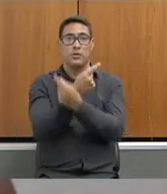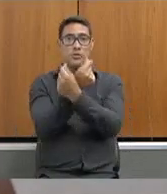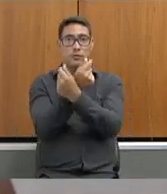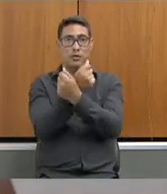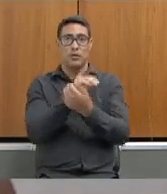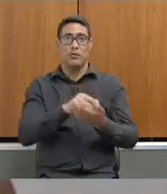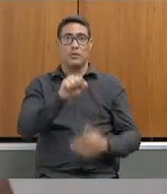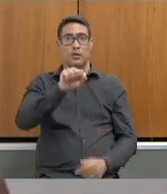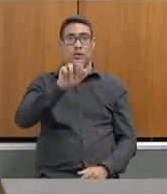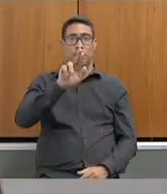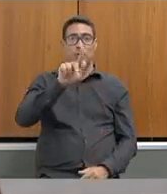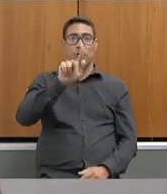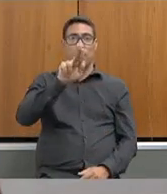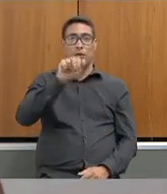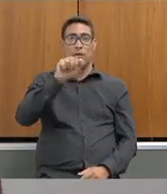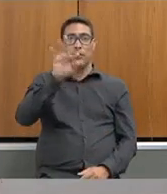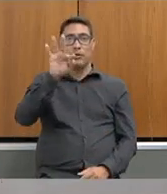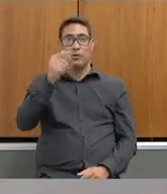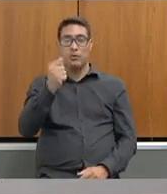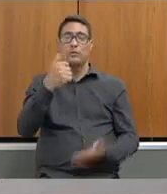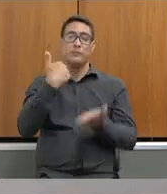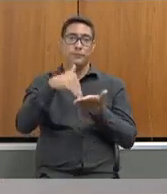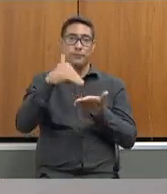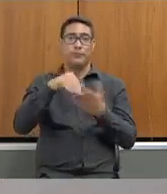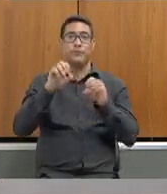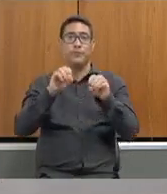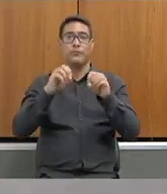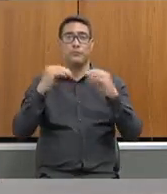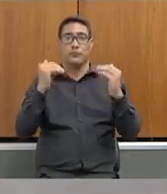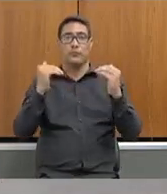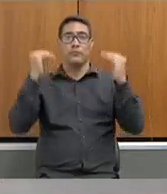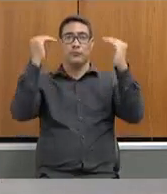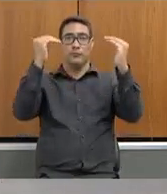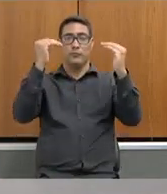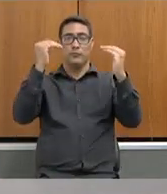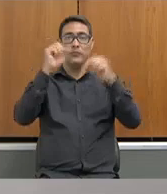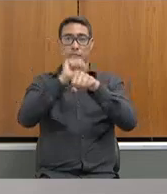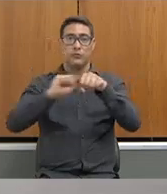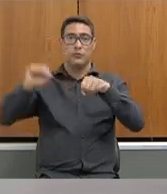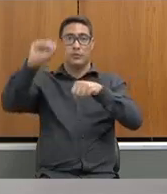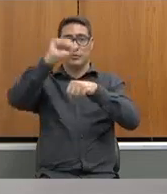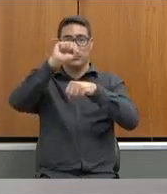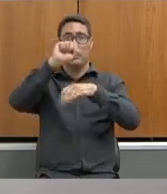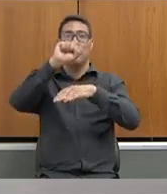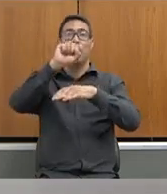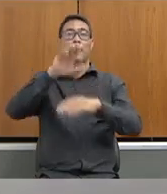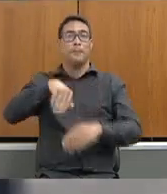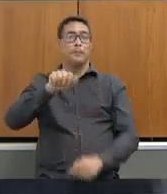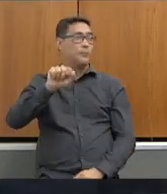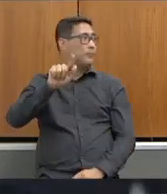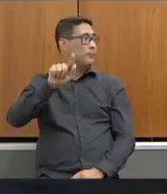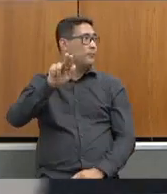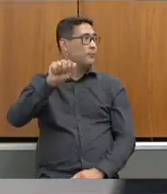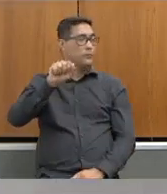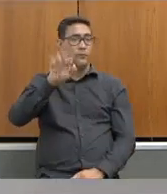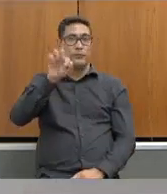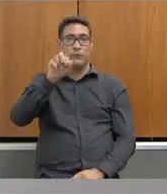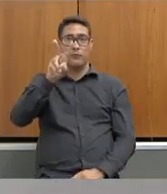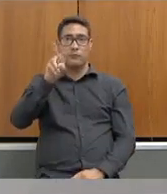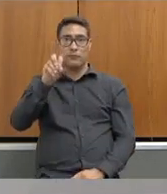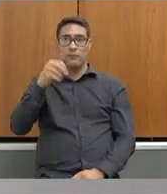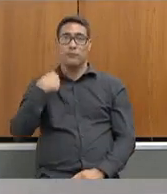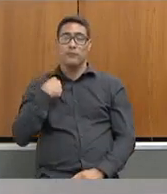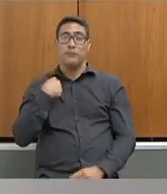Augusta, subsecretária do Ensino Superior, o Gustavo, que é da Administração Pública,